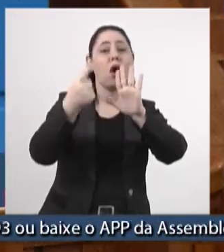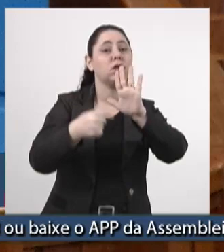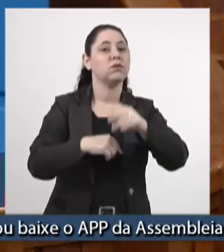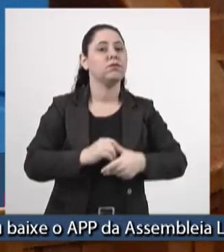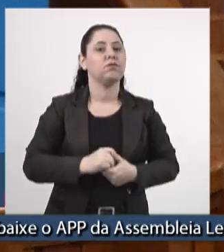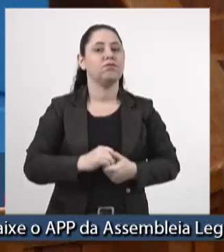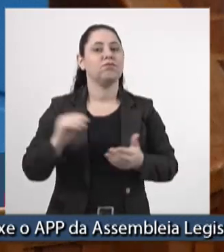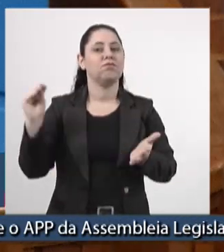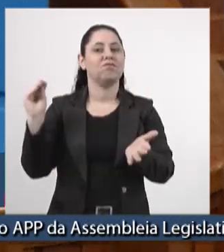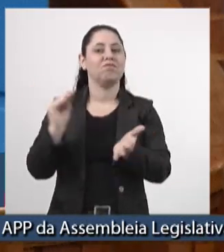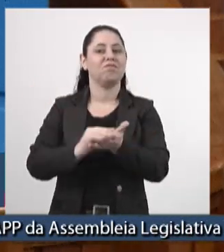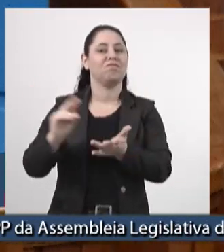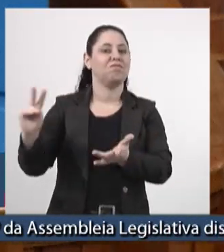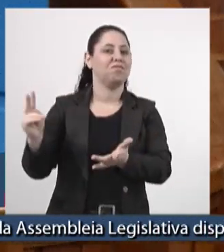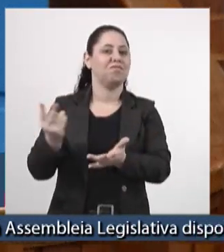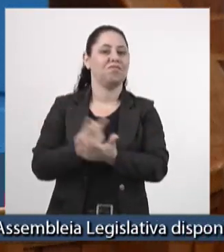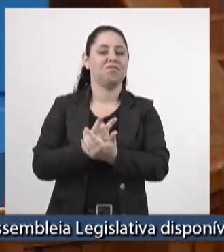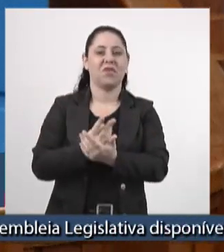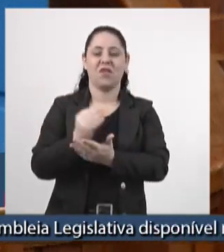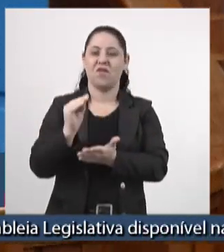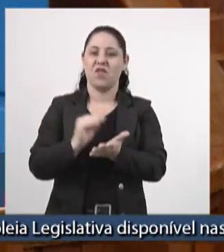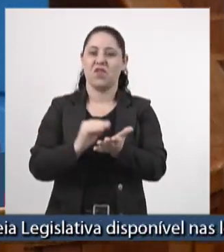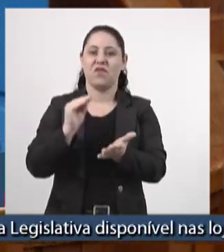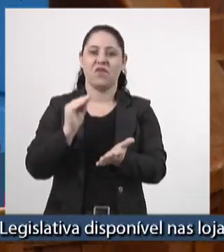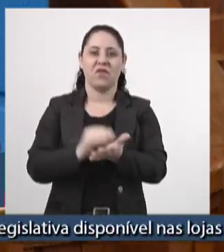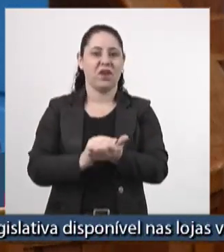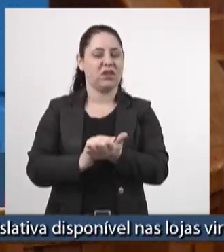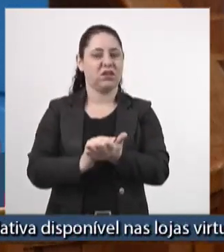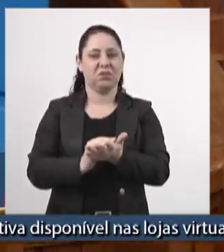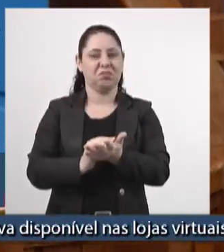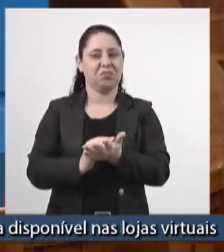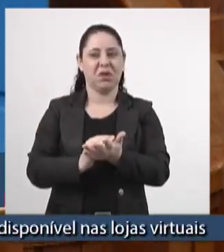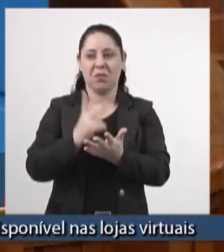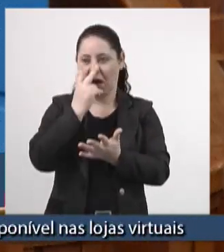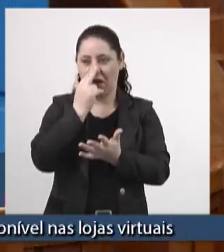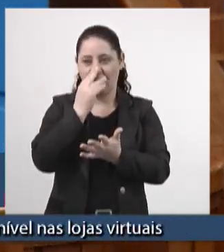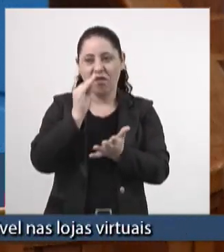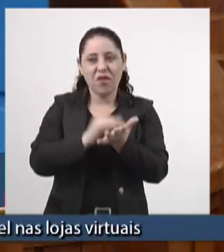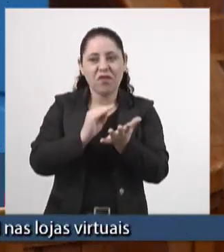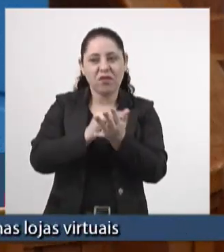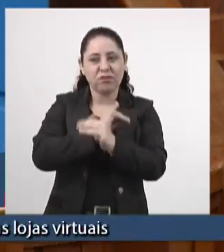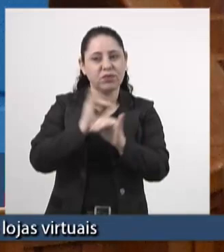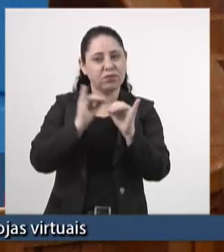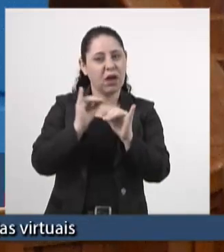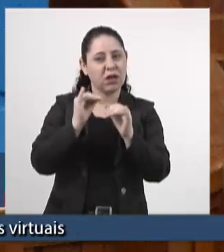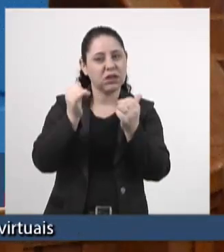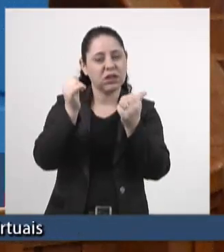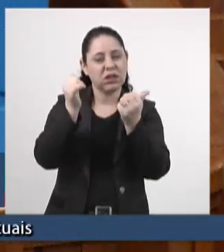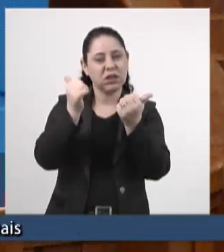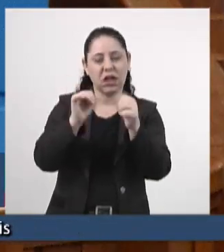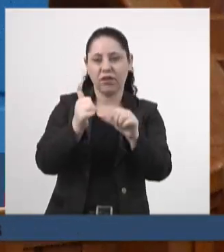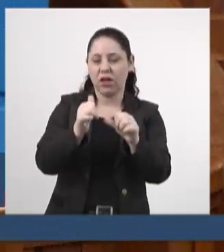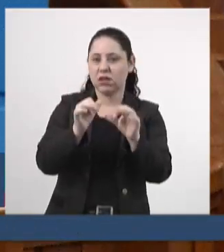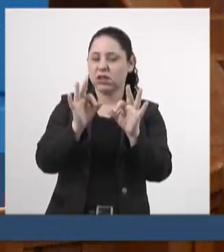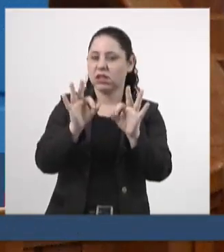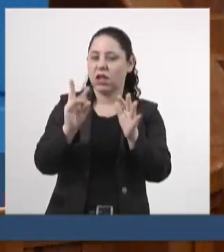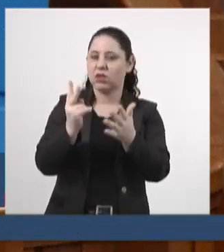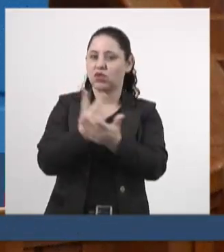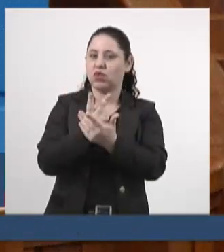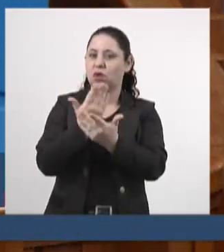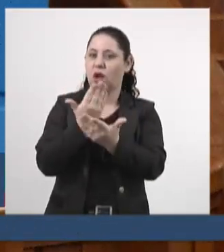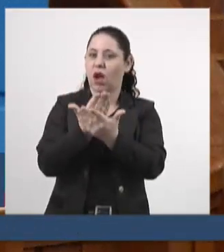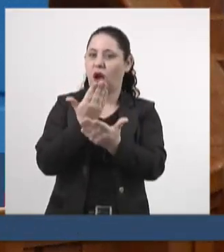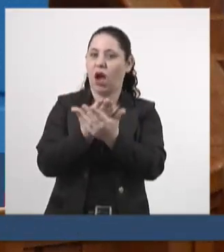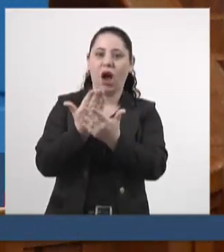falho, é profundamente inconsistente, e esse estudo da NTT está levando aos